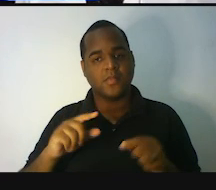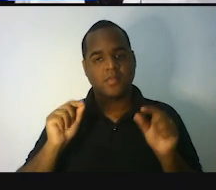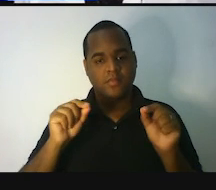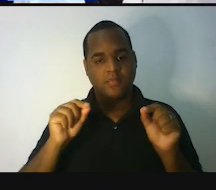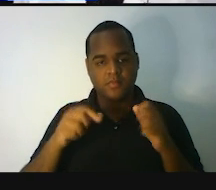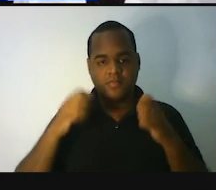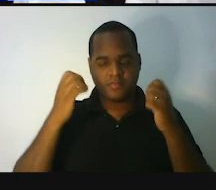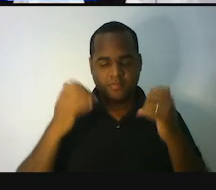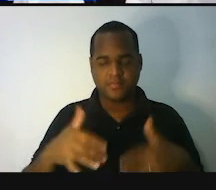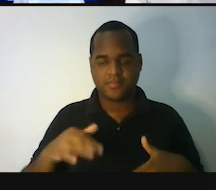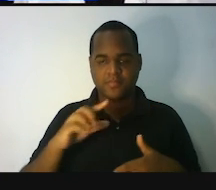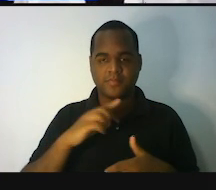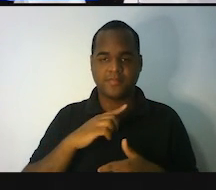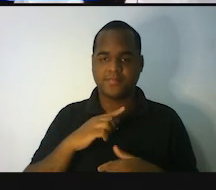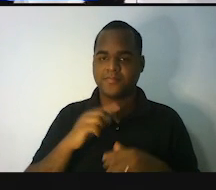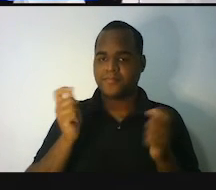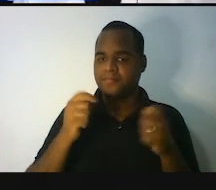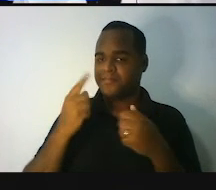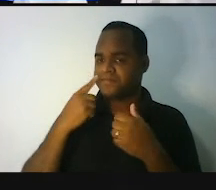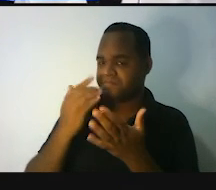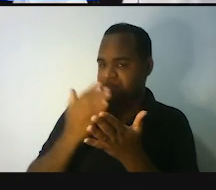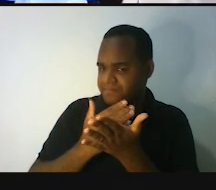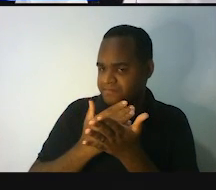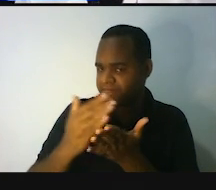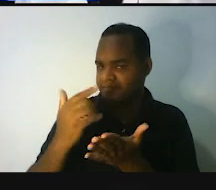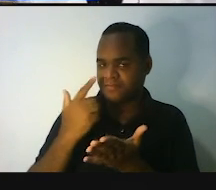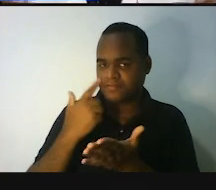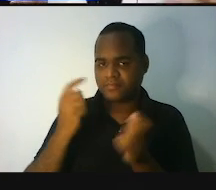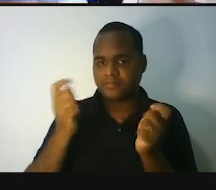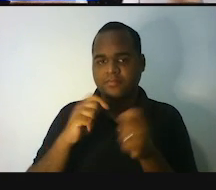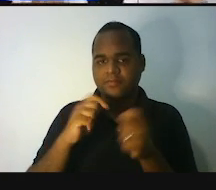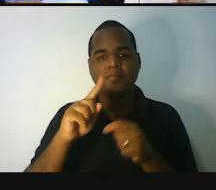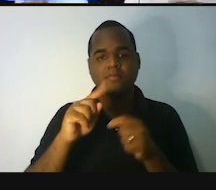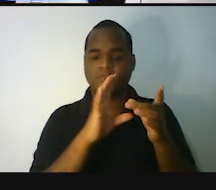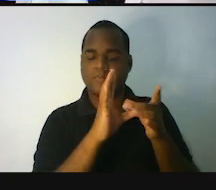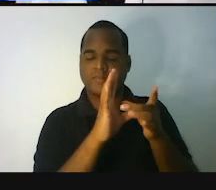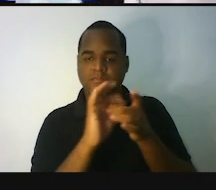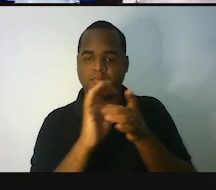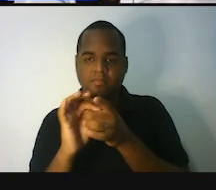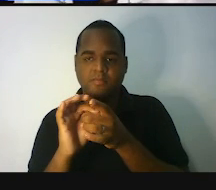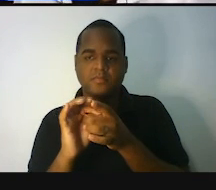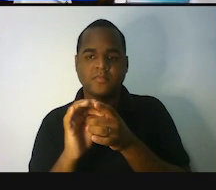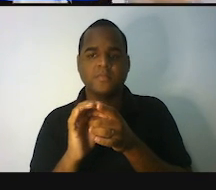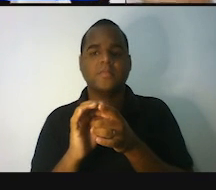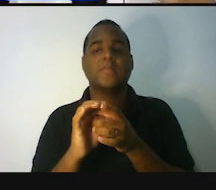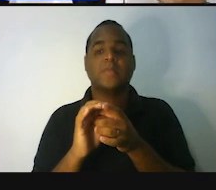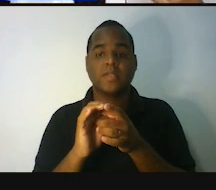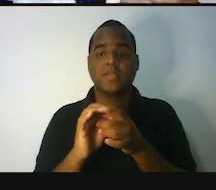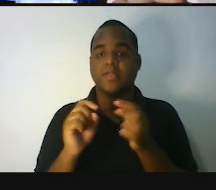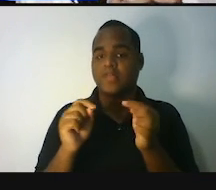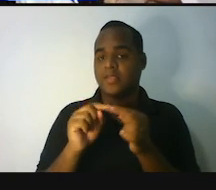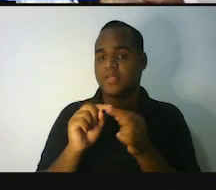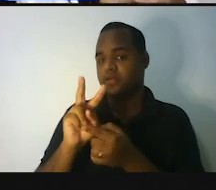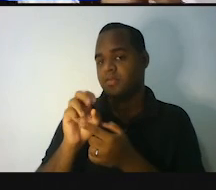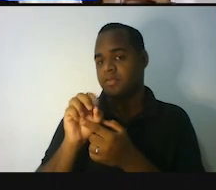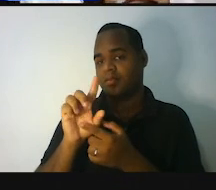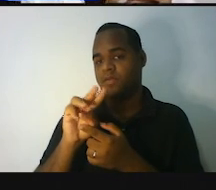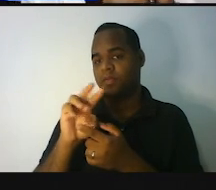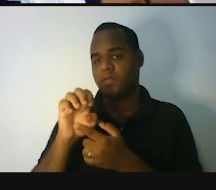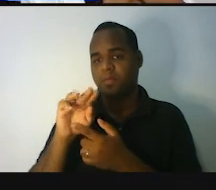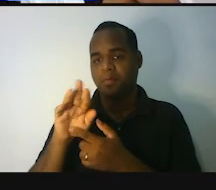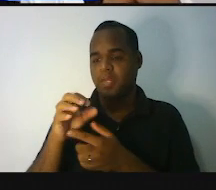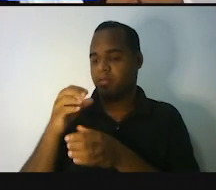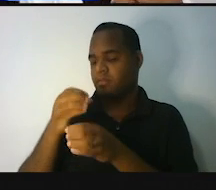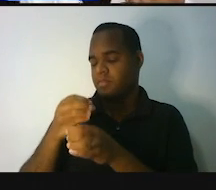está falando do volume. e comece a tentar fazer uma relação. Por exemplo, o volume